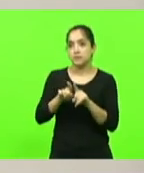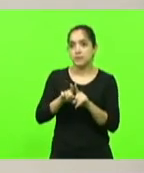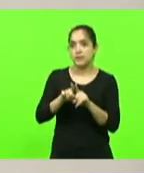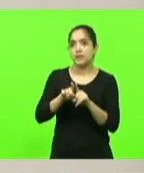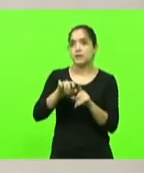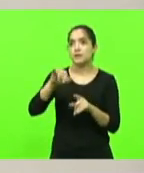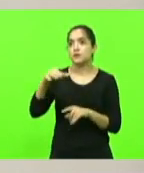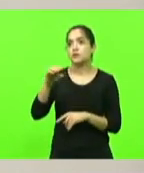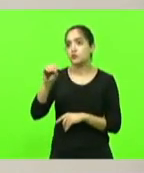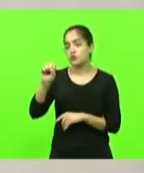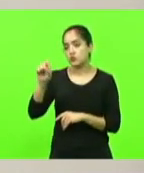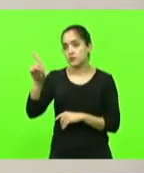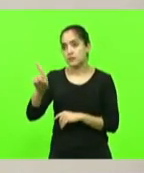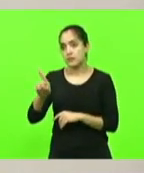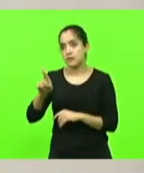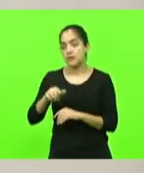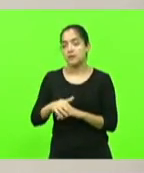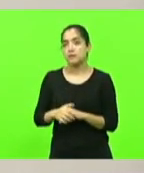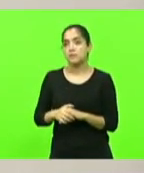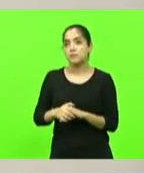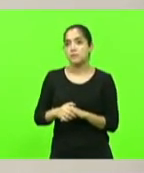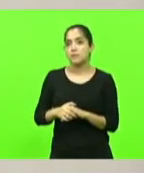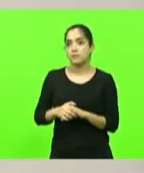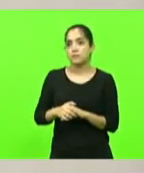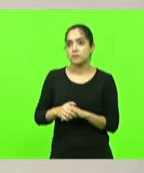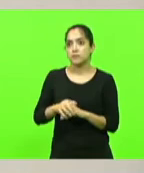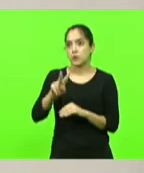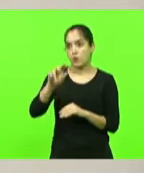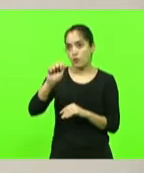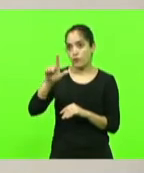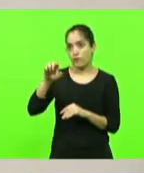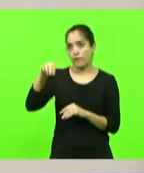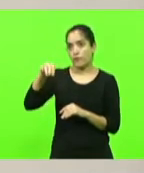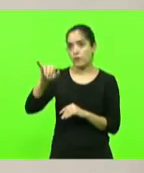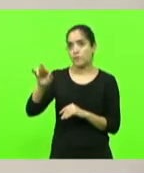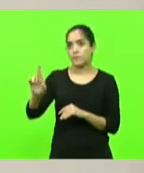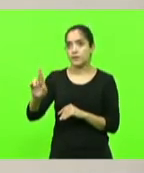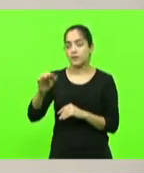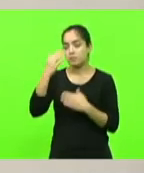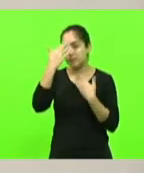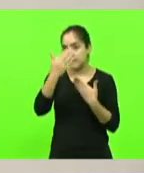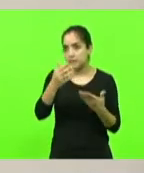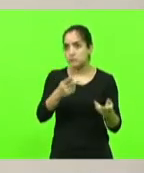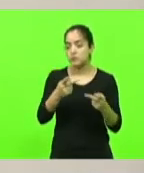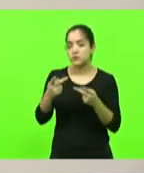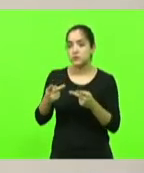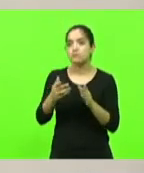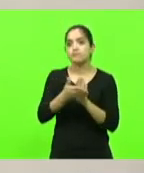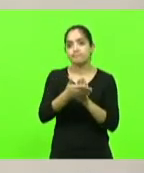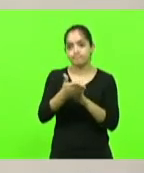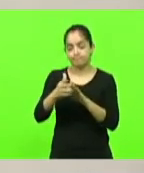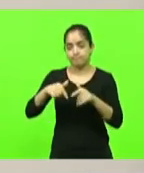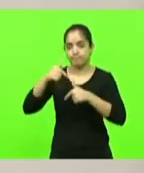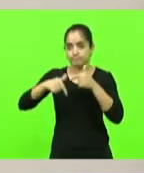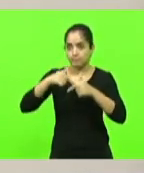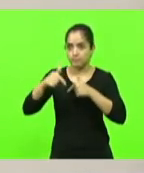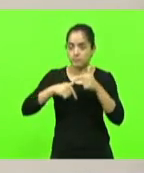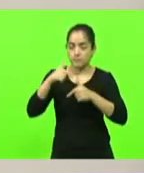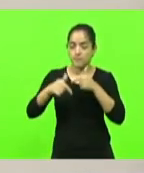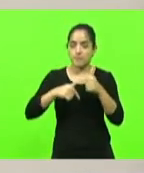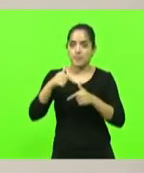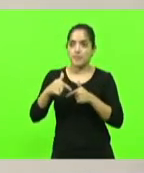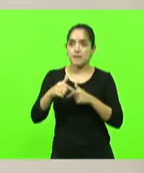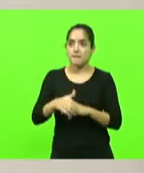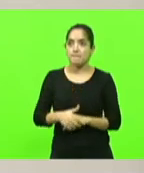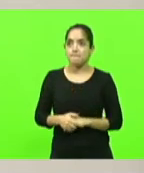José e o vereador Valmir obrigado aí por visitar o plenário e parabéns pelo trabalho que vocês fazem no município de Santa